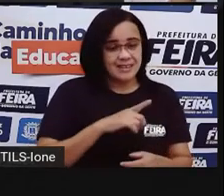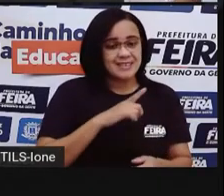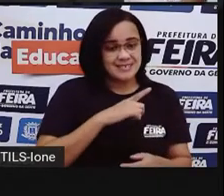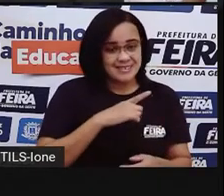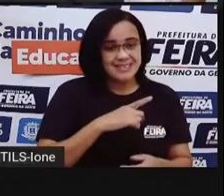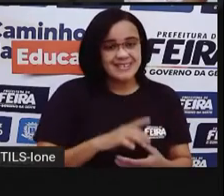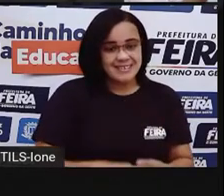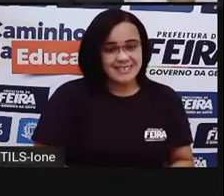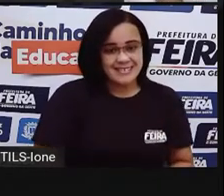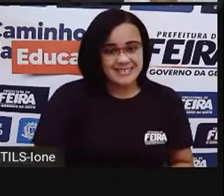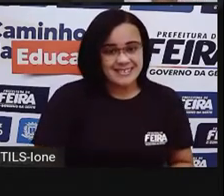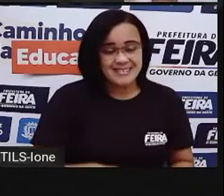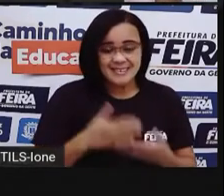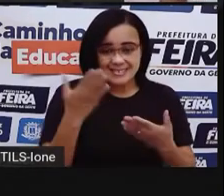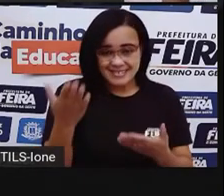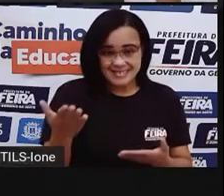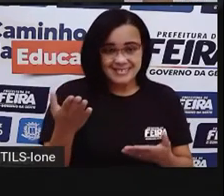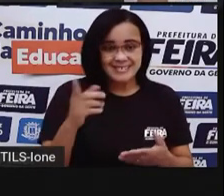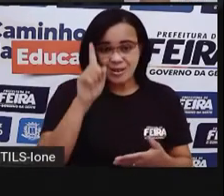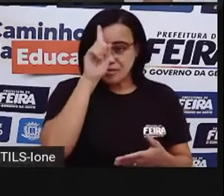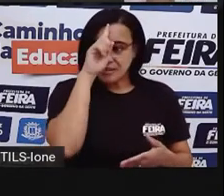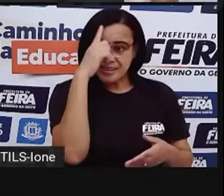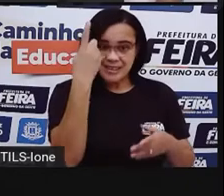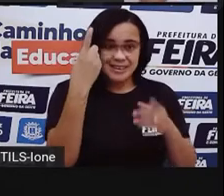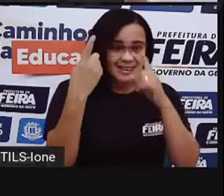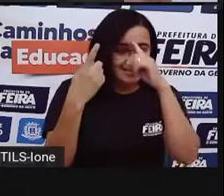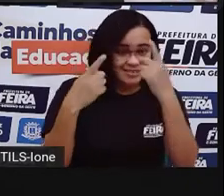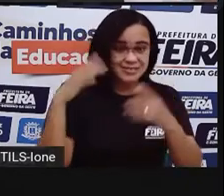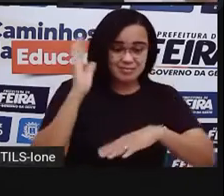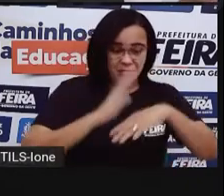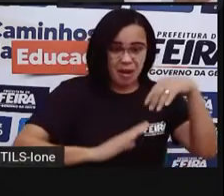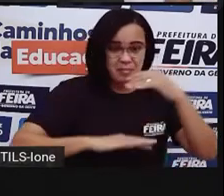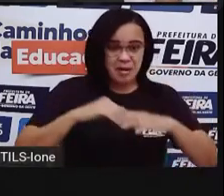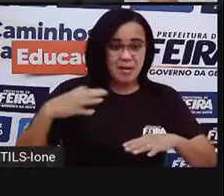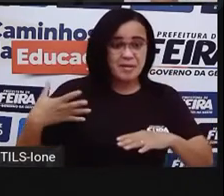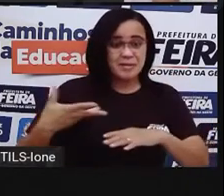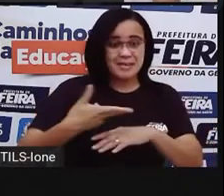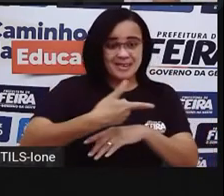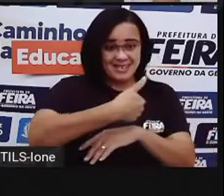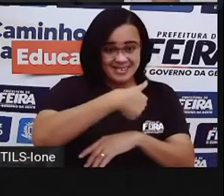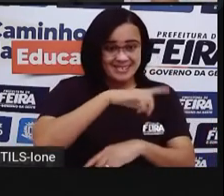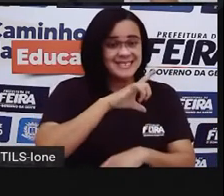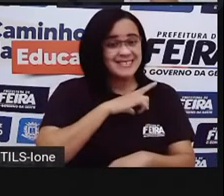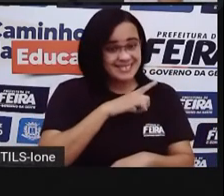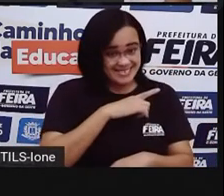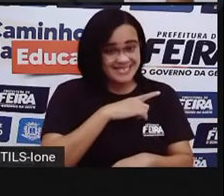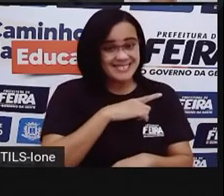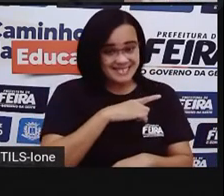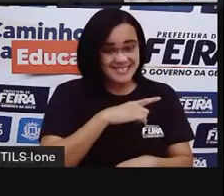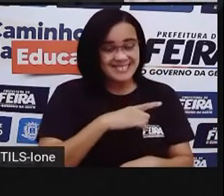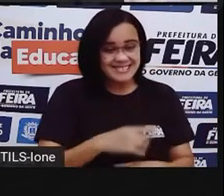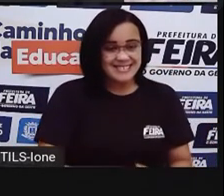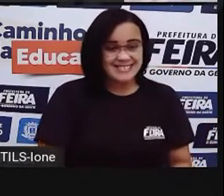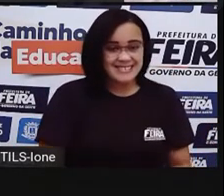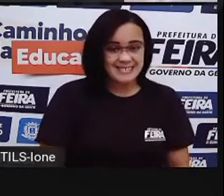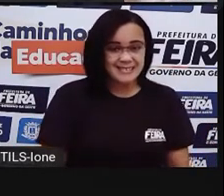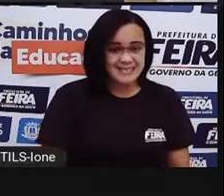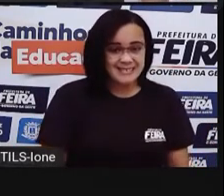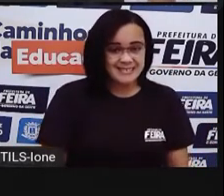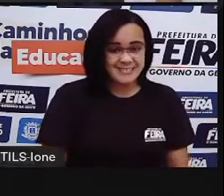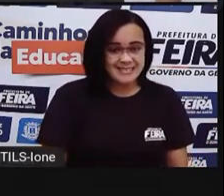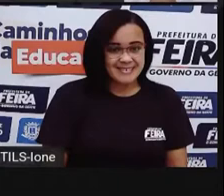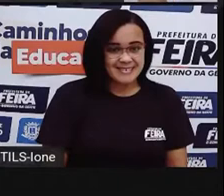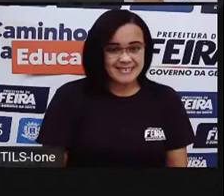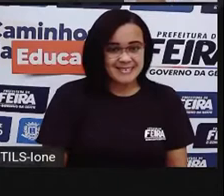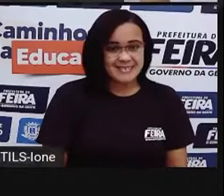use aí a sua criatividade para fazer a sua arte, com aquilo que você tem em casa, tá joia? E aí, ó, para fechar